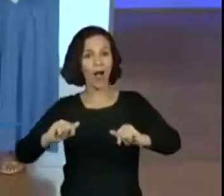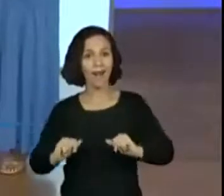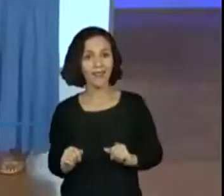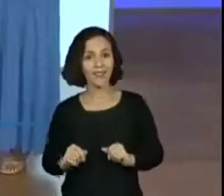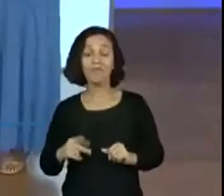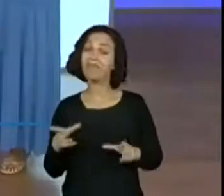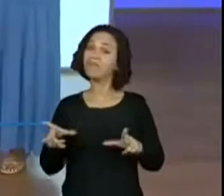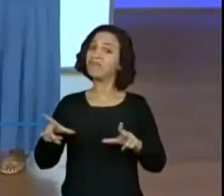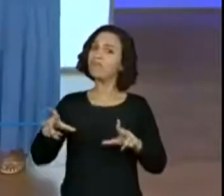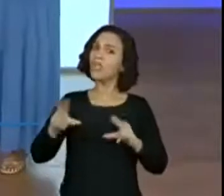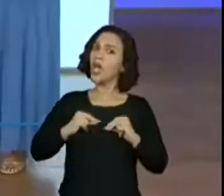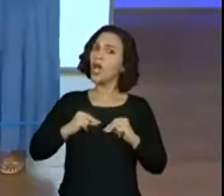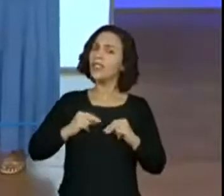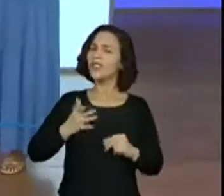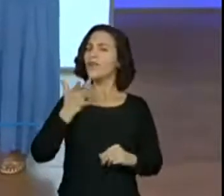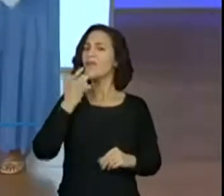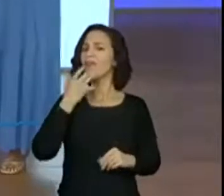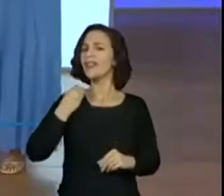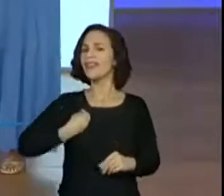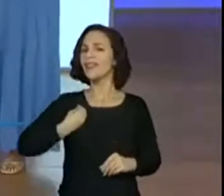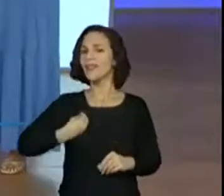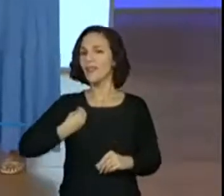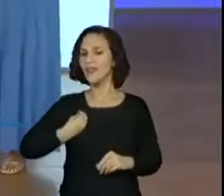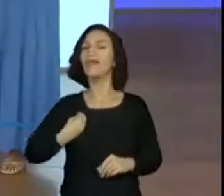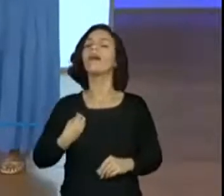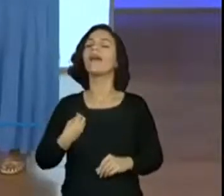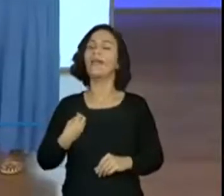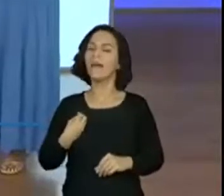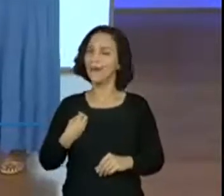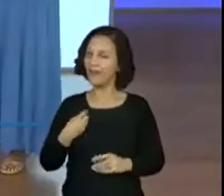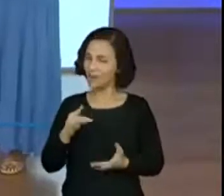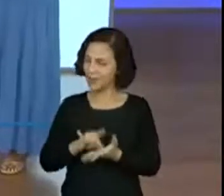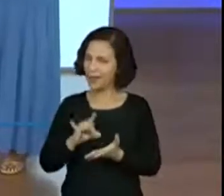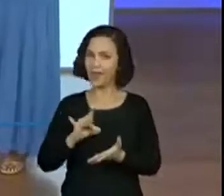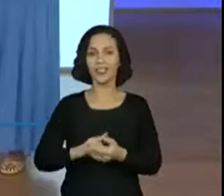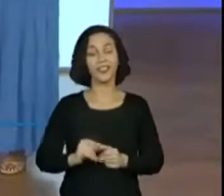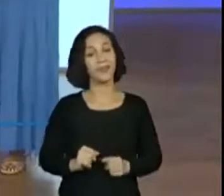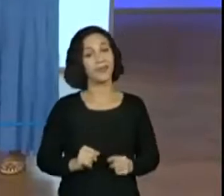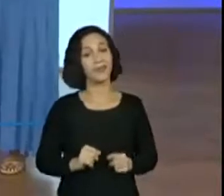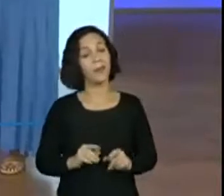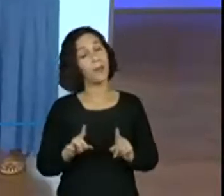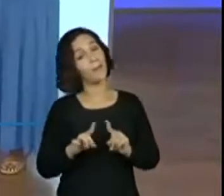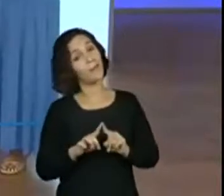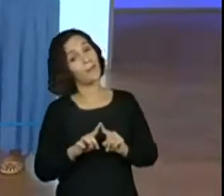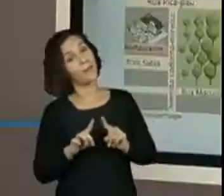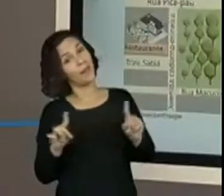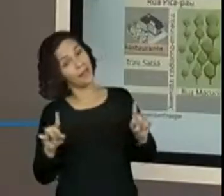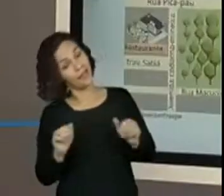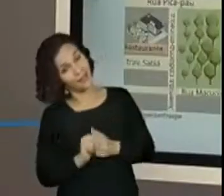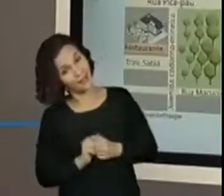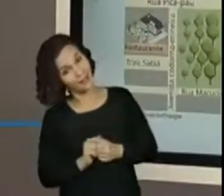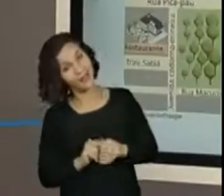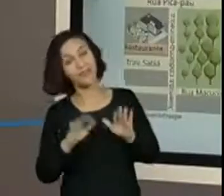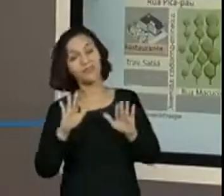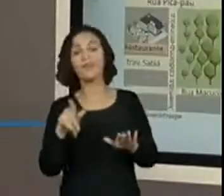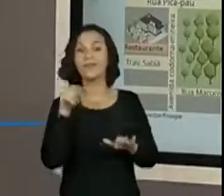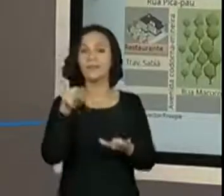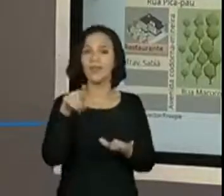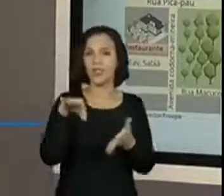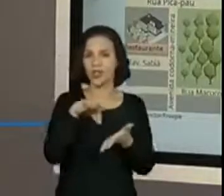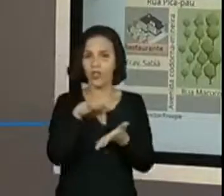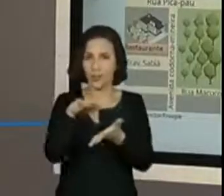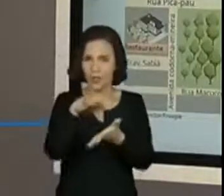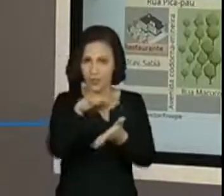Nossa, facilita muito. Facilita a nossa... Mas... Nem me vale. Para começar um GPS,